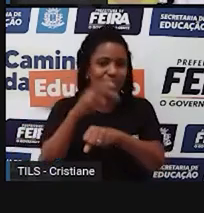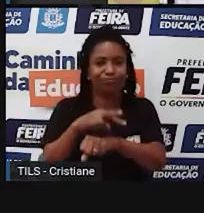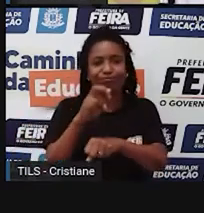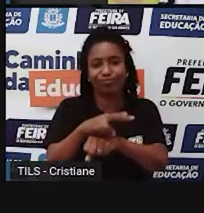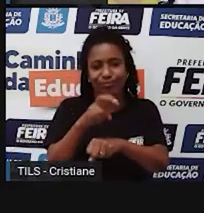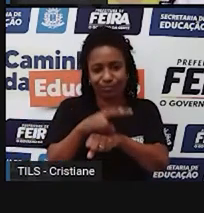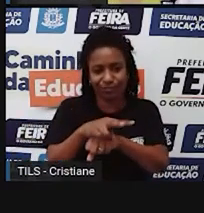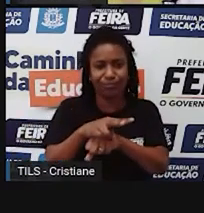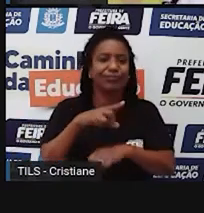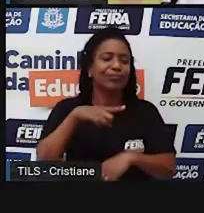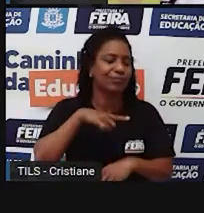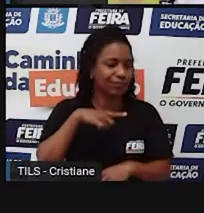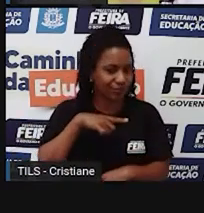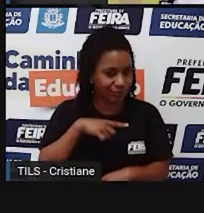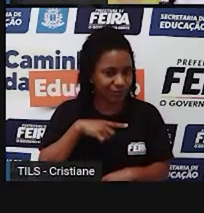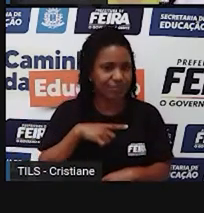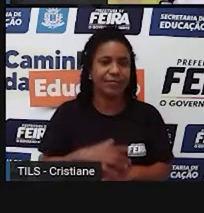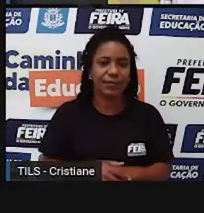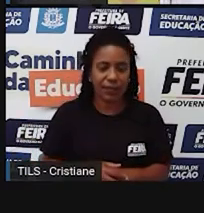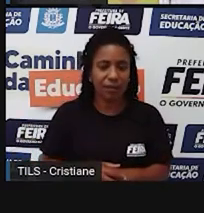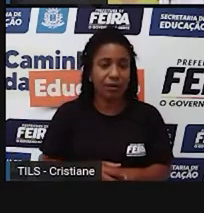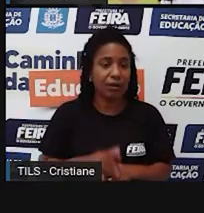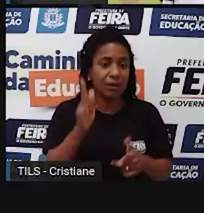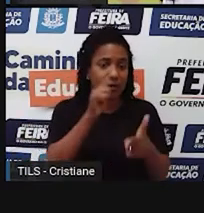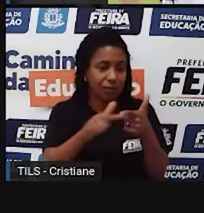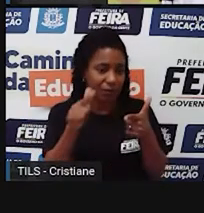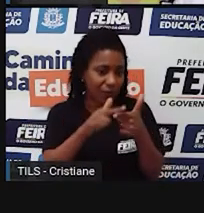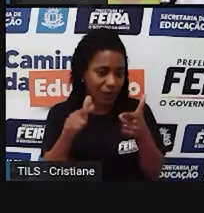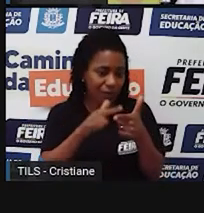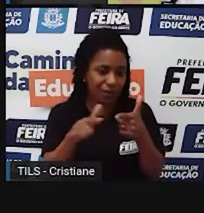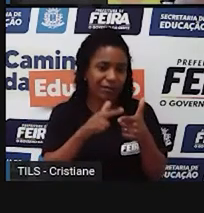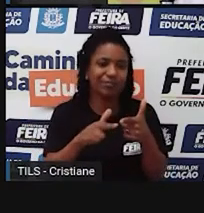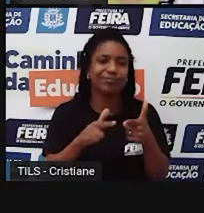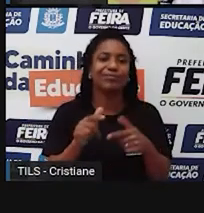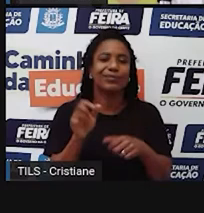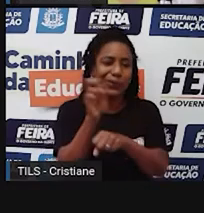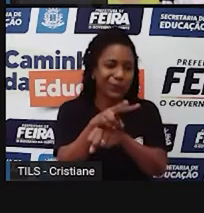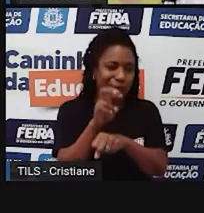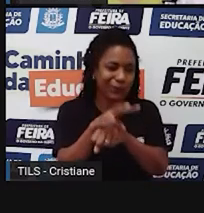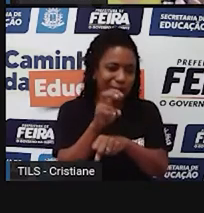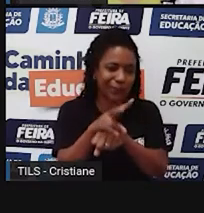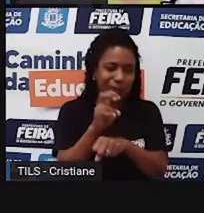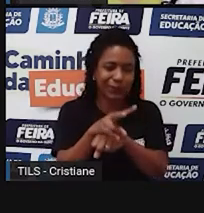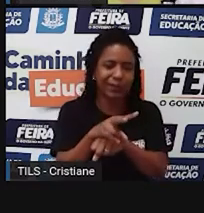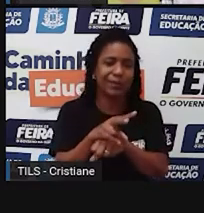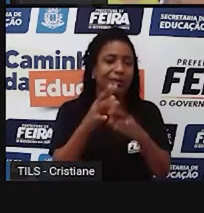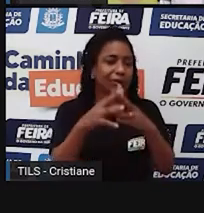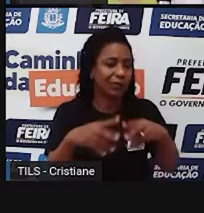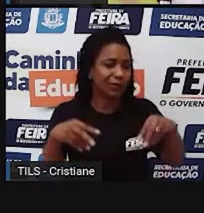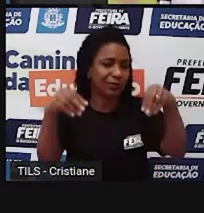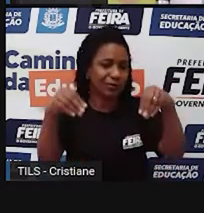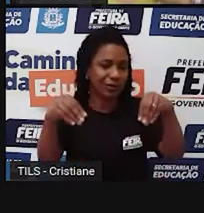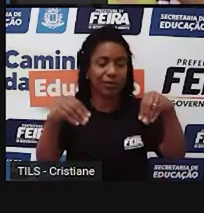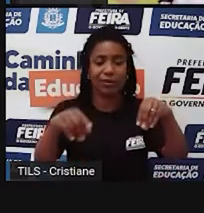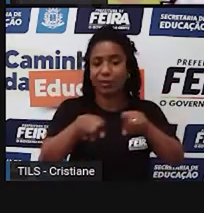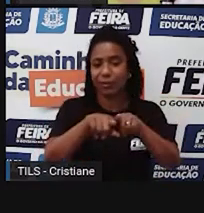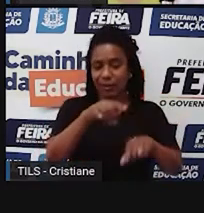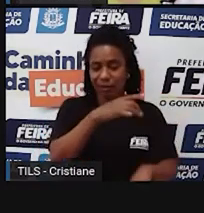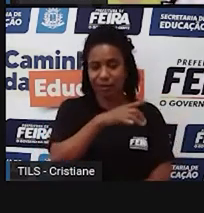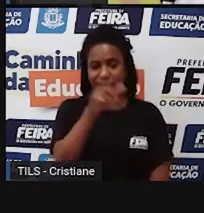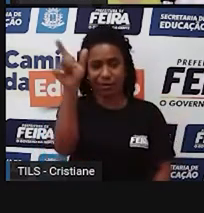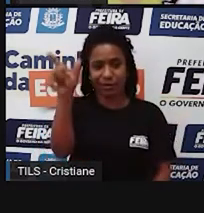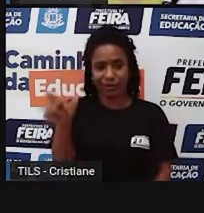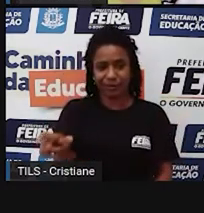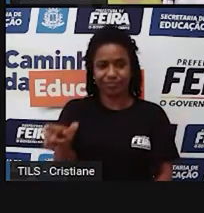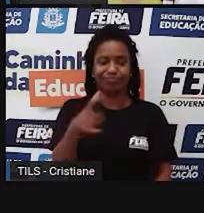contaminar a água também. Então, o impacto aqui mesmo, tendo o impacto do trabalhador, não